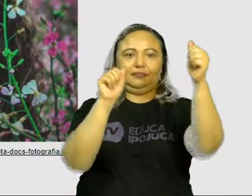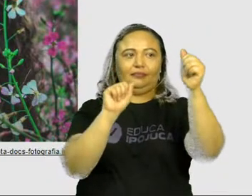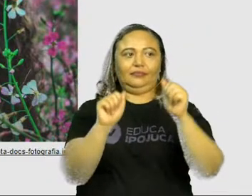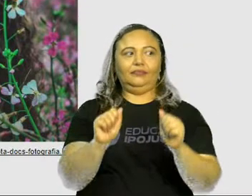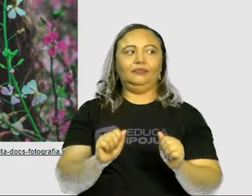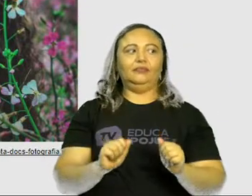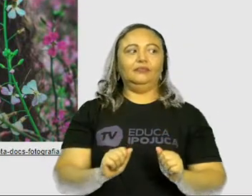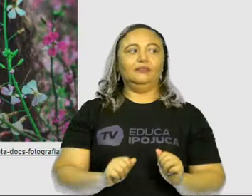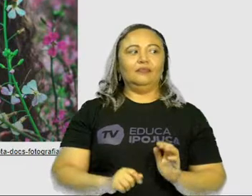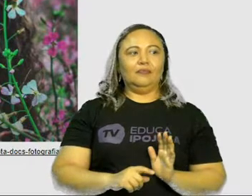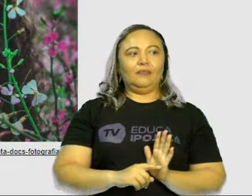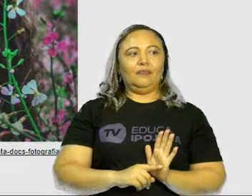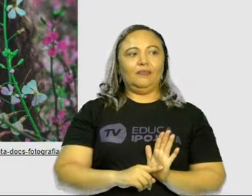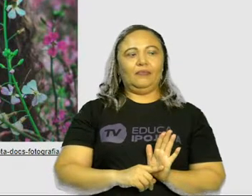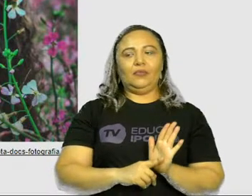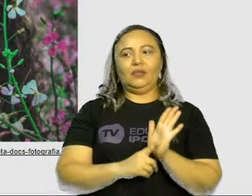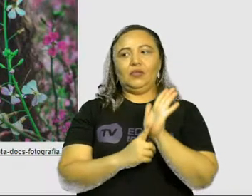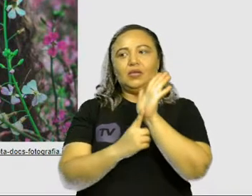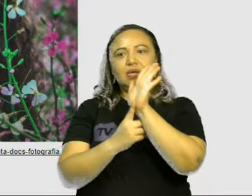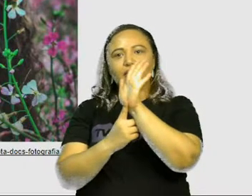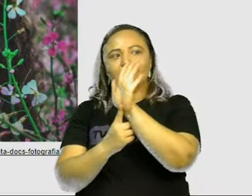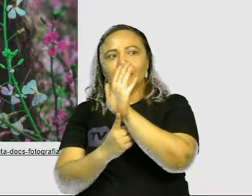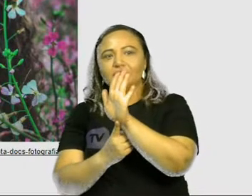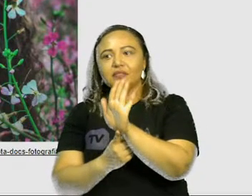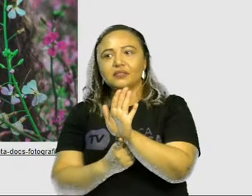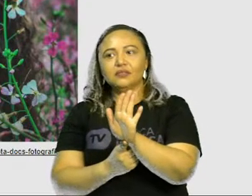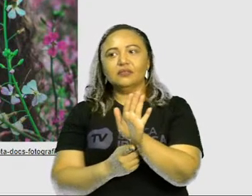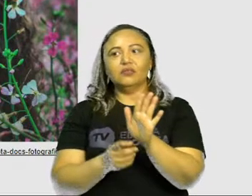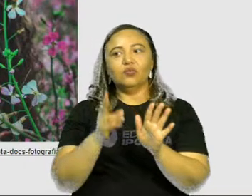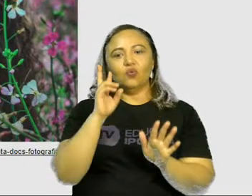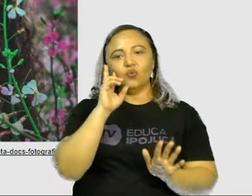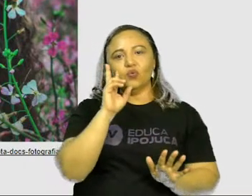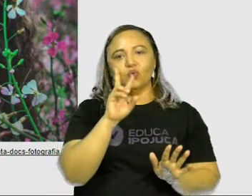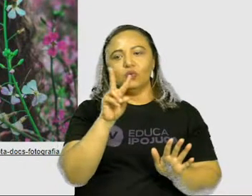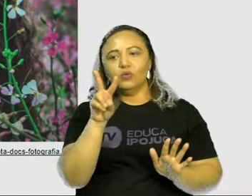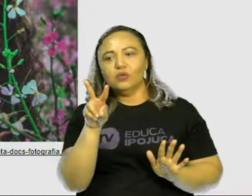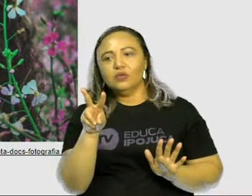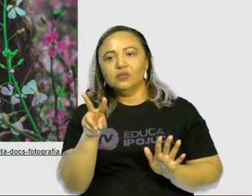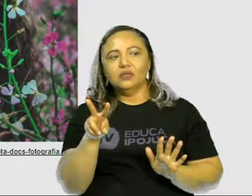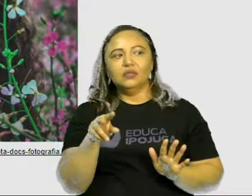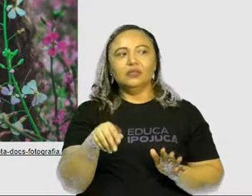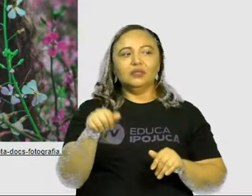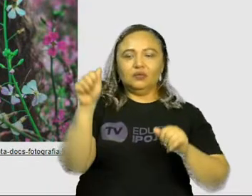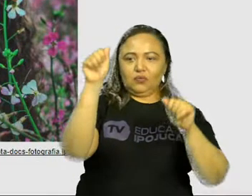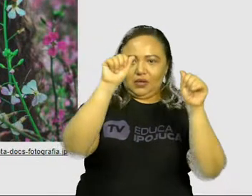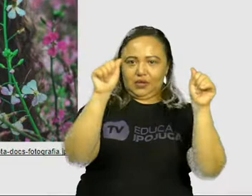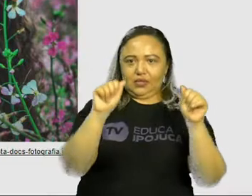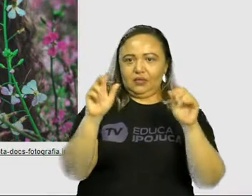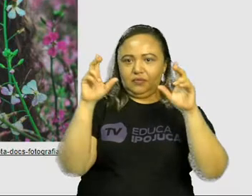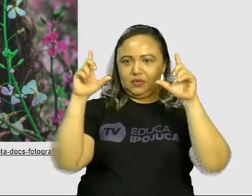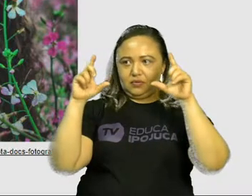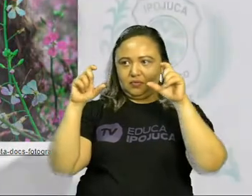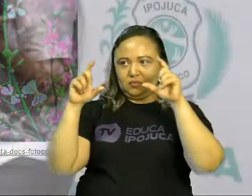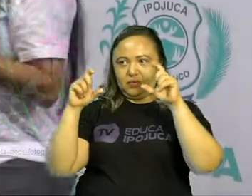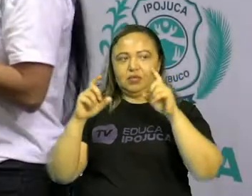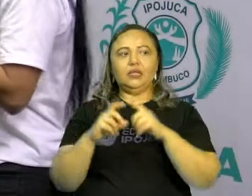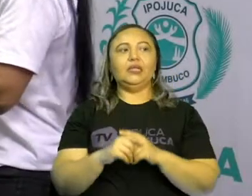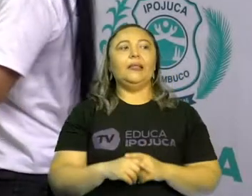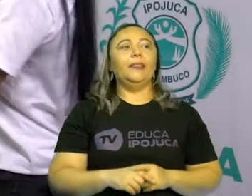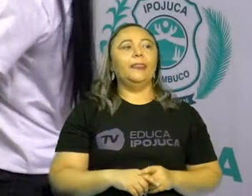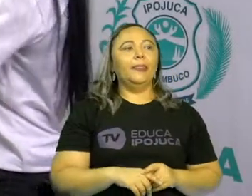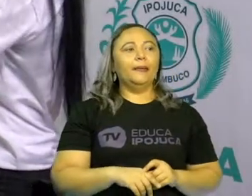fotossensível. Então, você já imaginou que uma arte, uma fotografia,